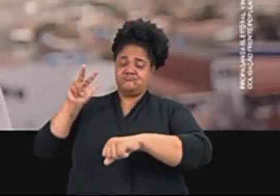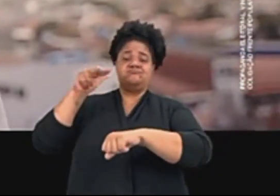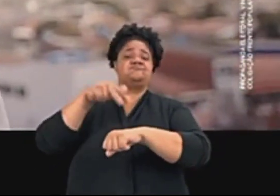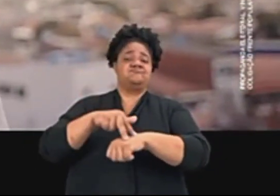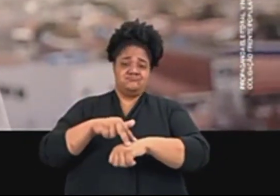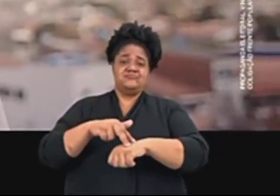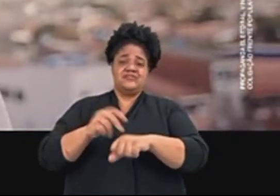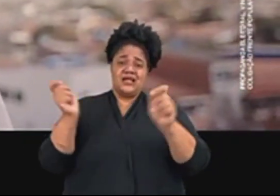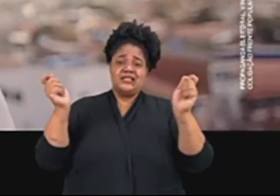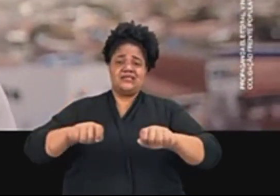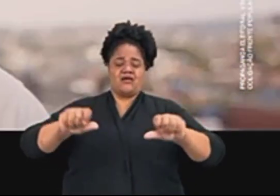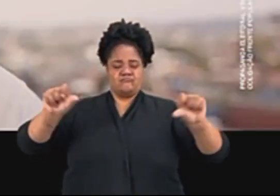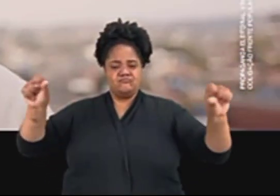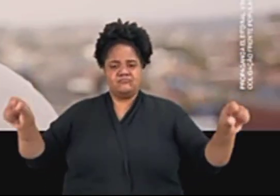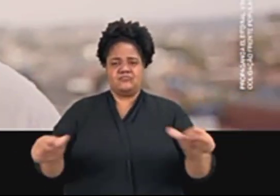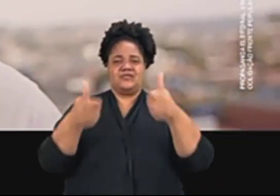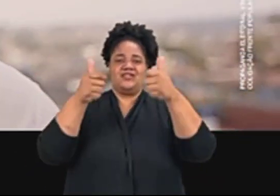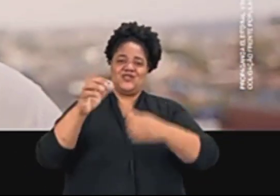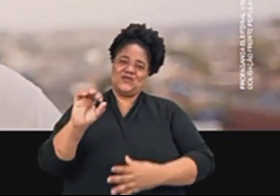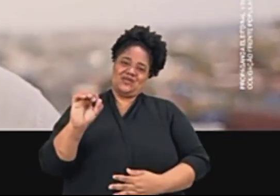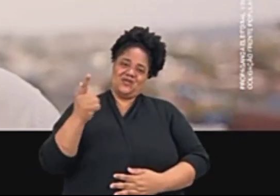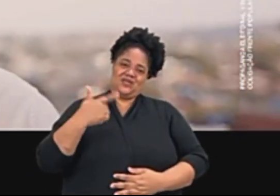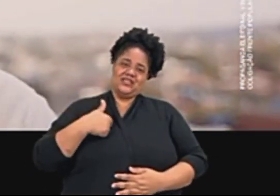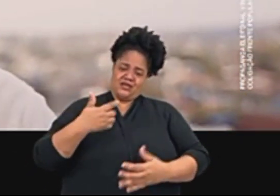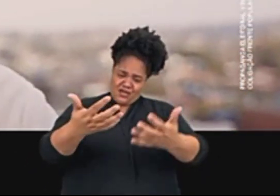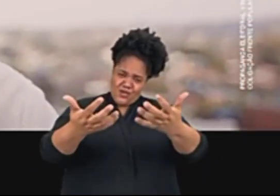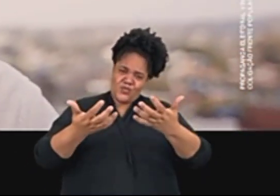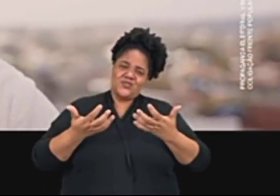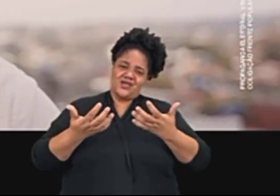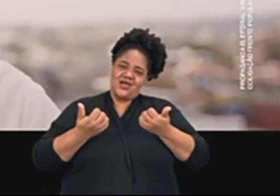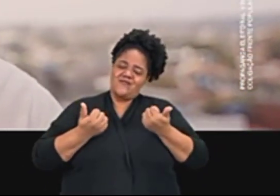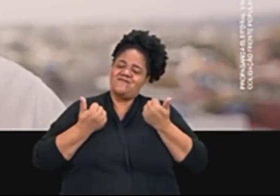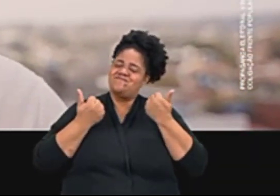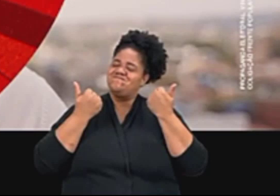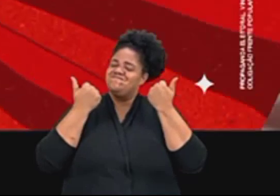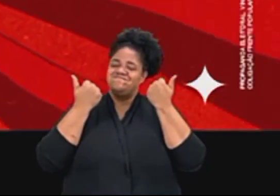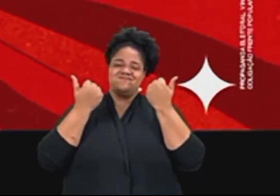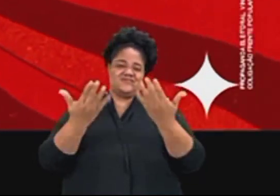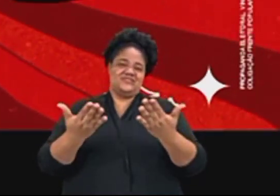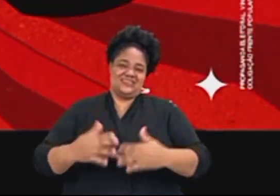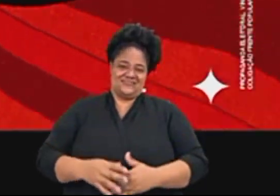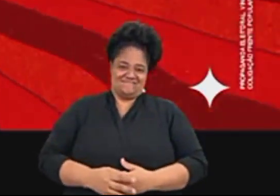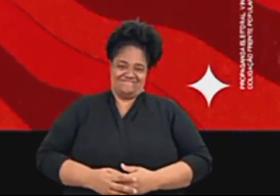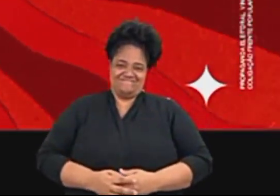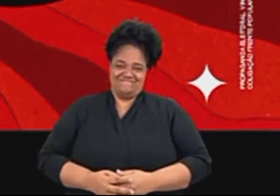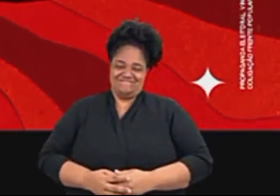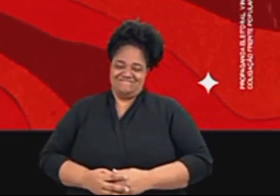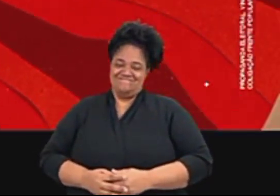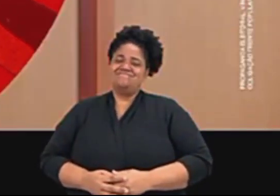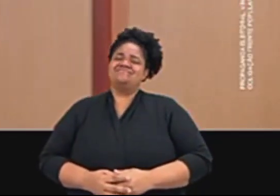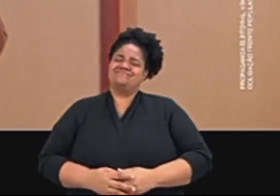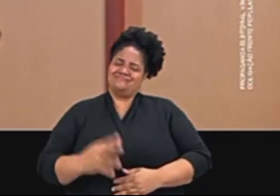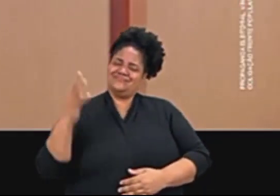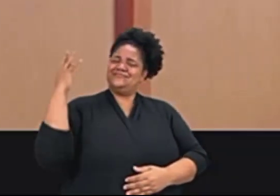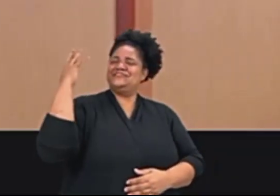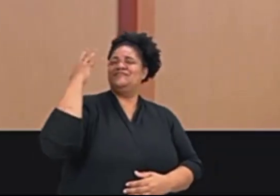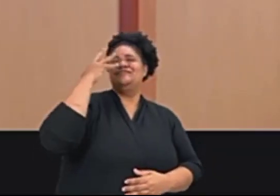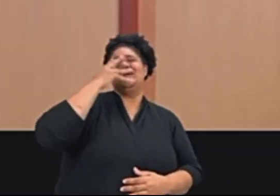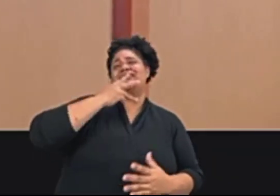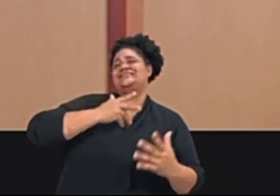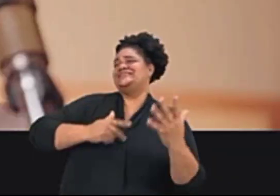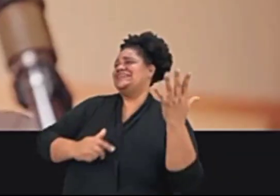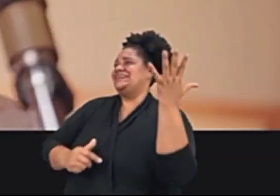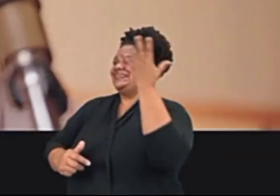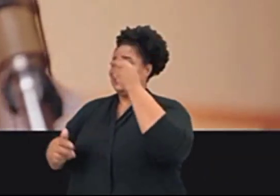Olinda prosperar. Eu quero e vou cuidar da tua vida. Vai ser tão lindo de